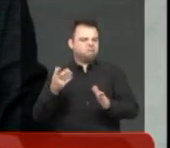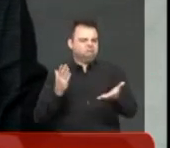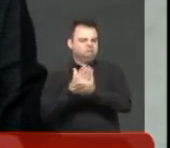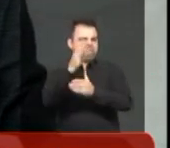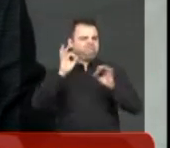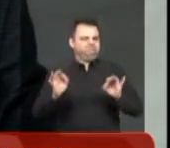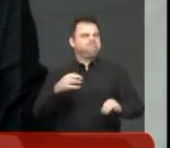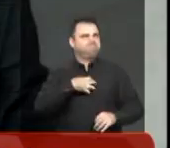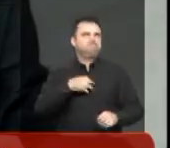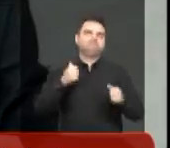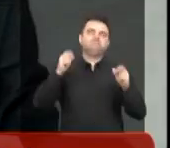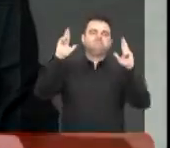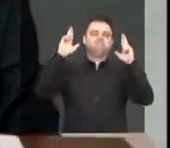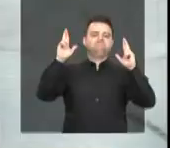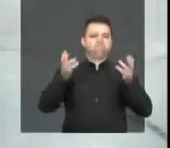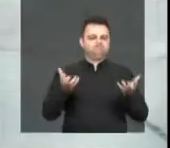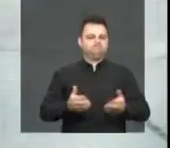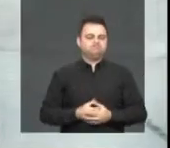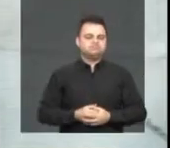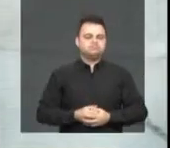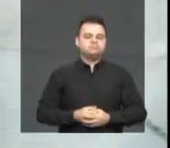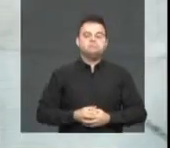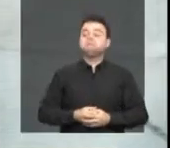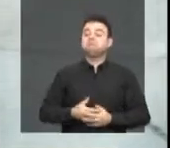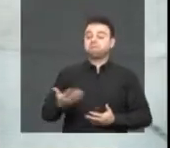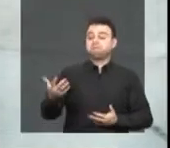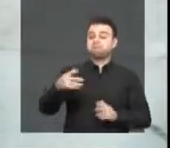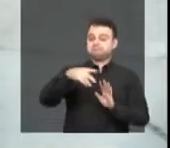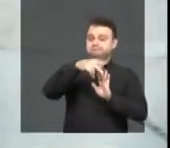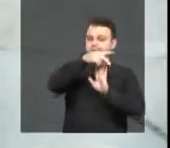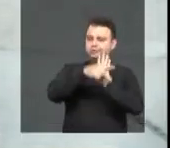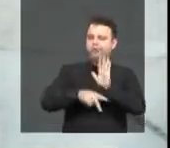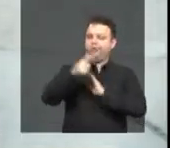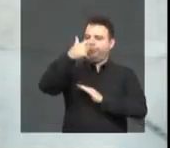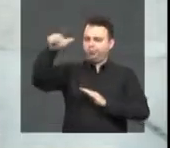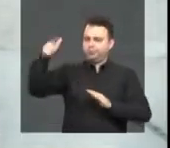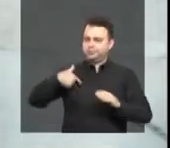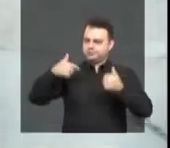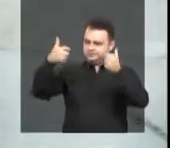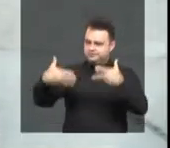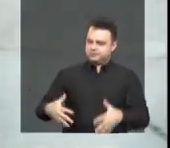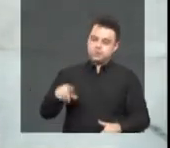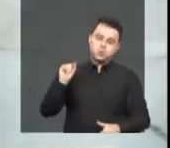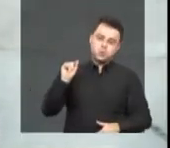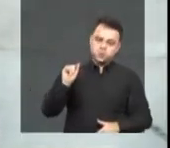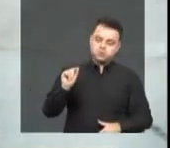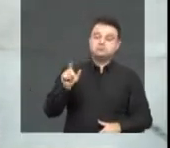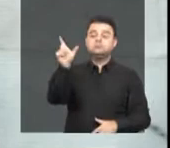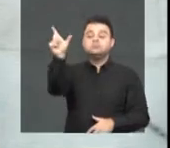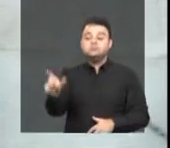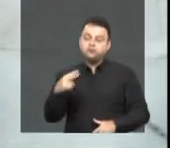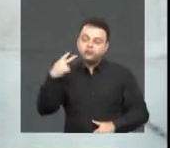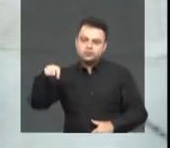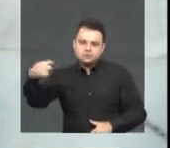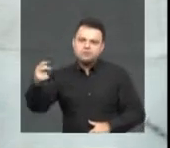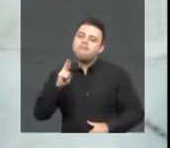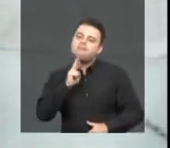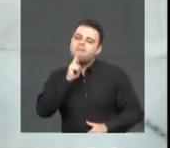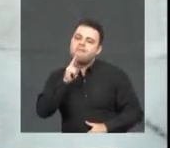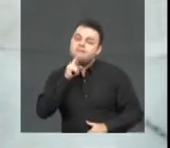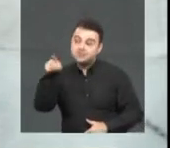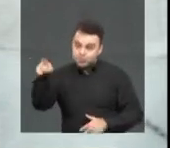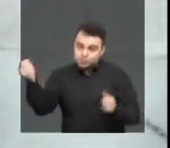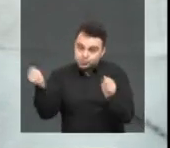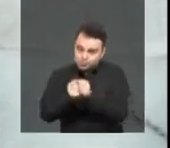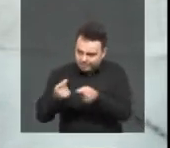menos ainda, né? Por isso eu estou otimista. E ainda tem um outro projeto que eu quero destacar aqui, doutor Renato. É uma proposta de autoria do vereador Robson